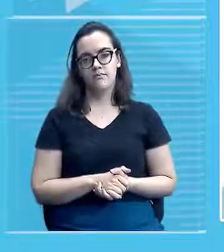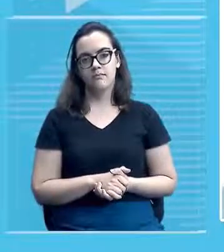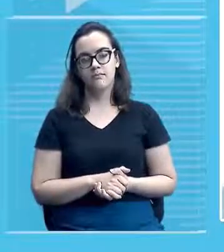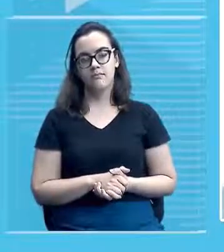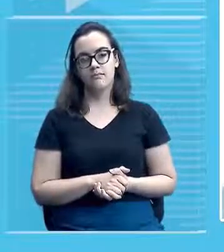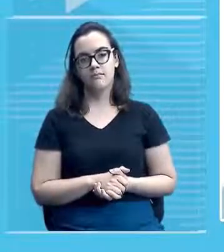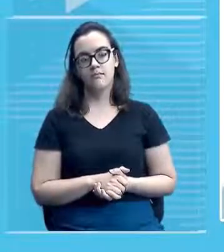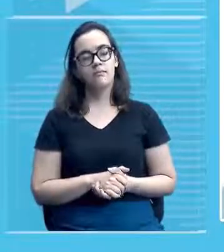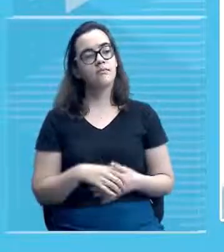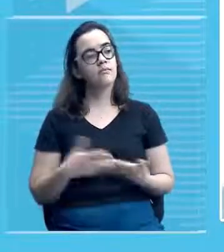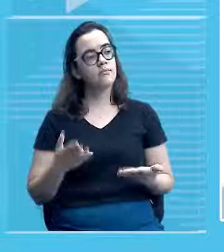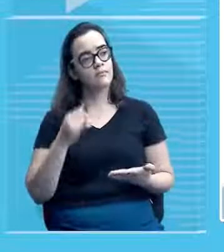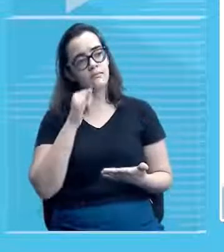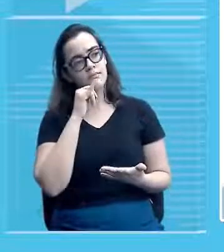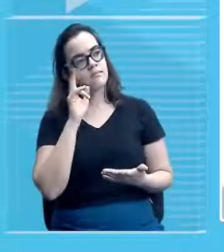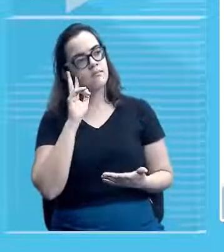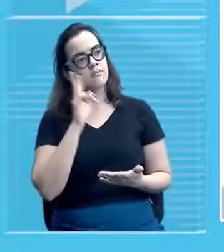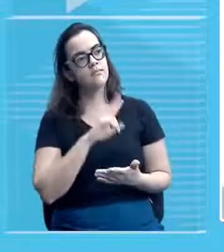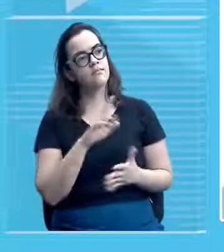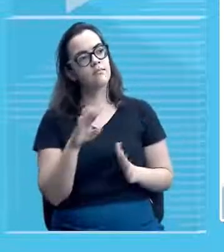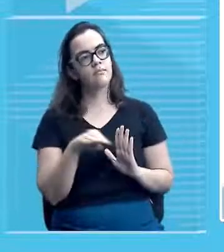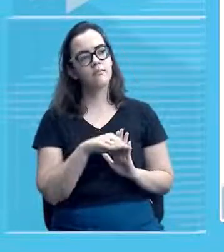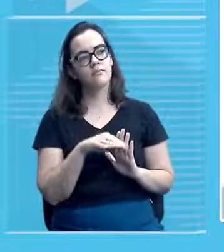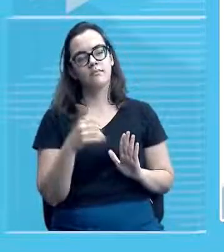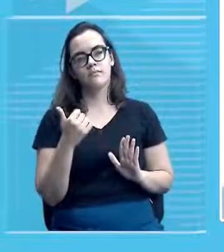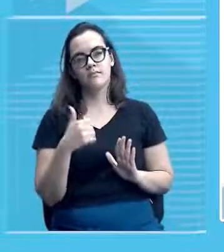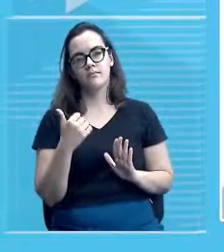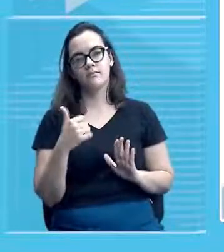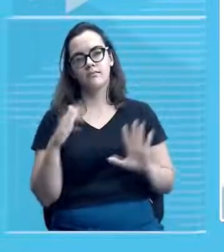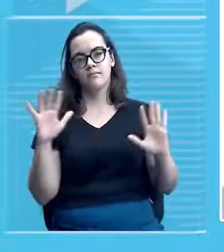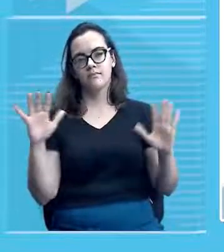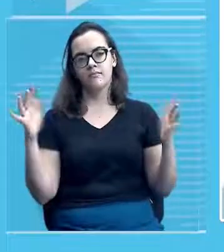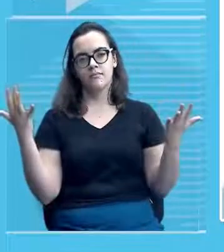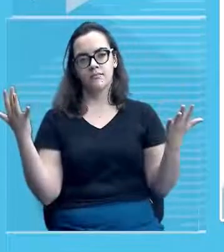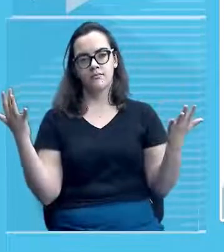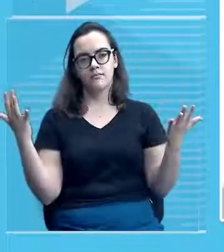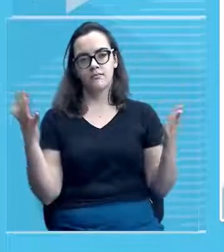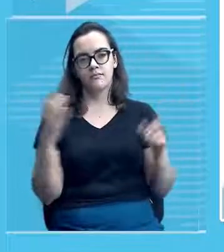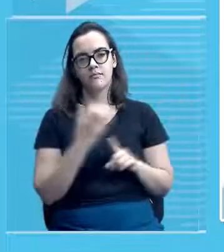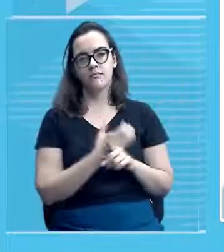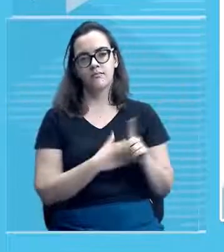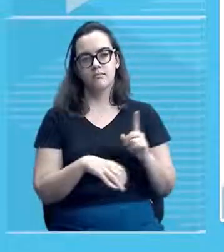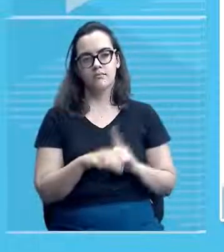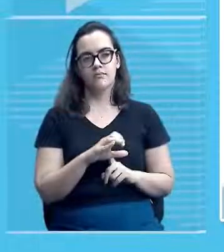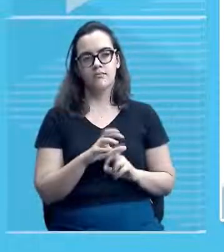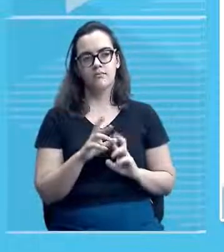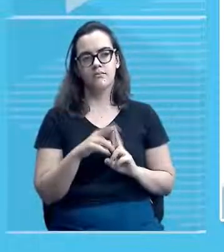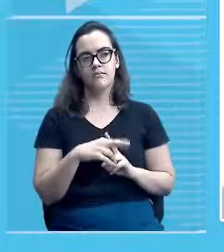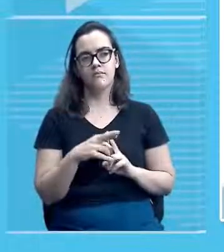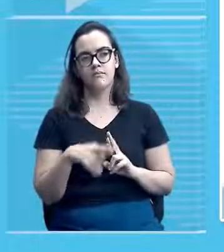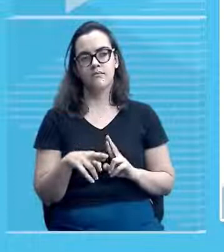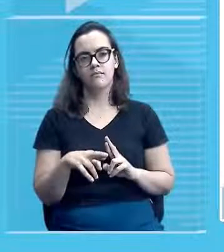festas e cultos religiosos material ou imaterial